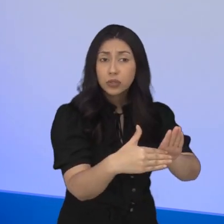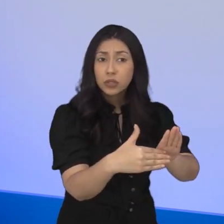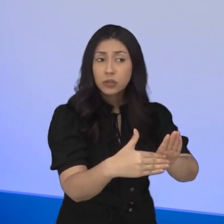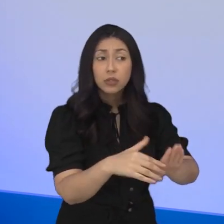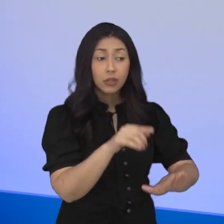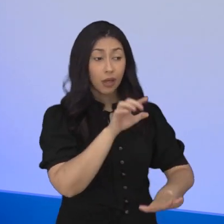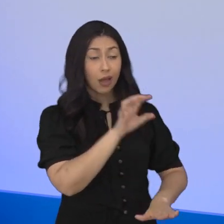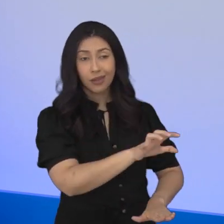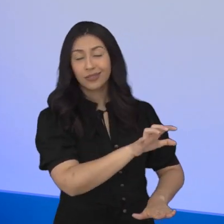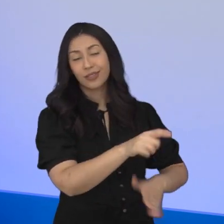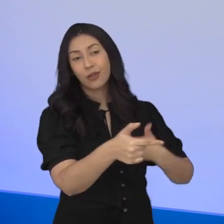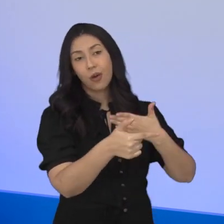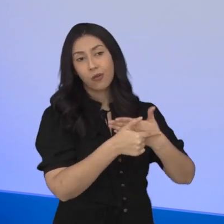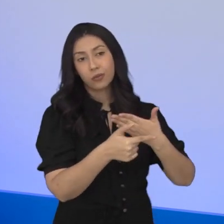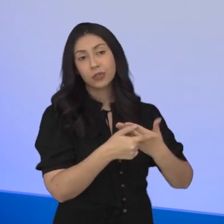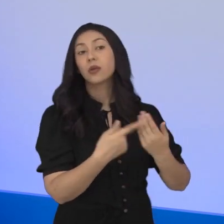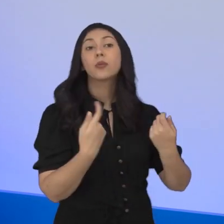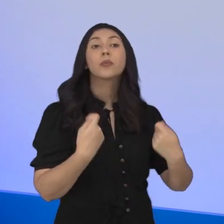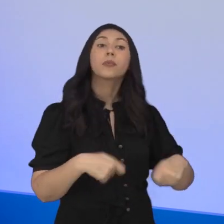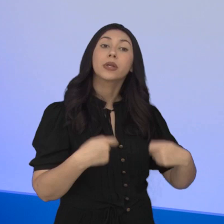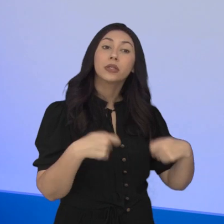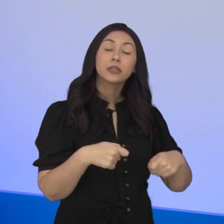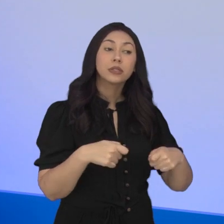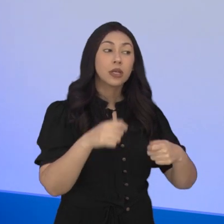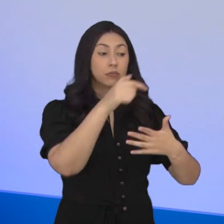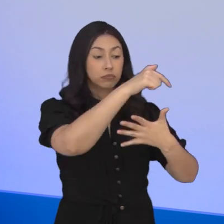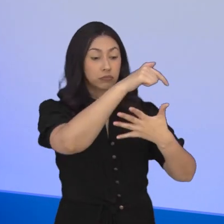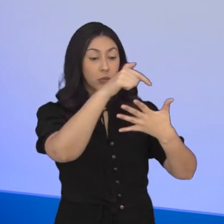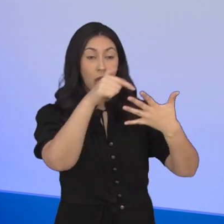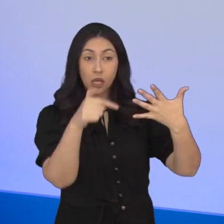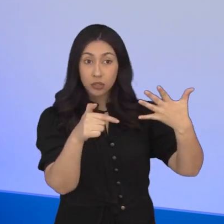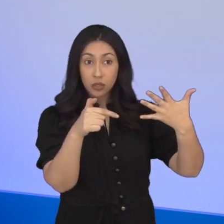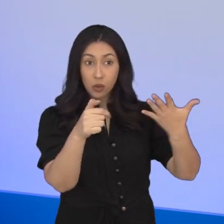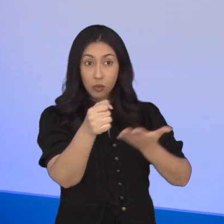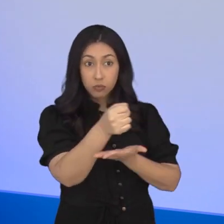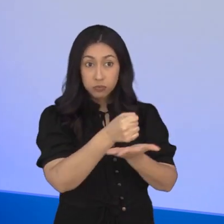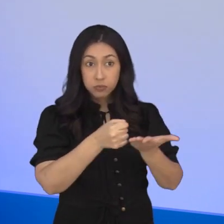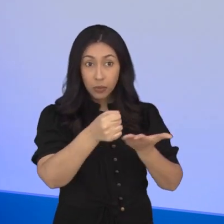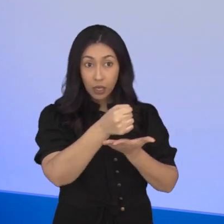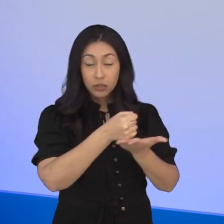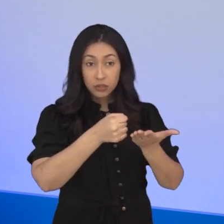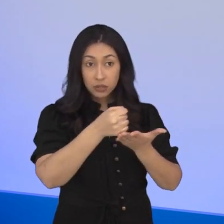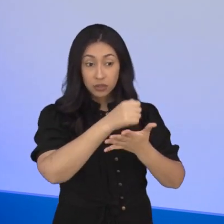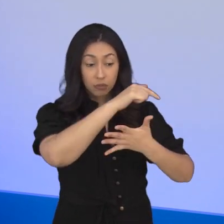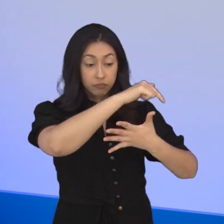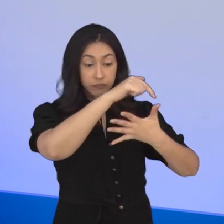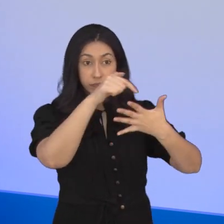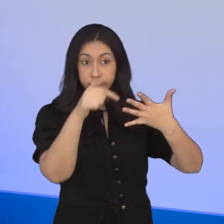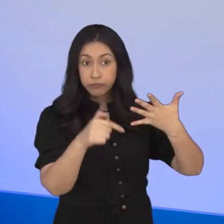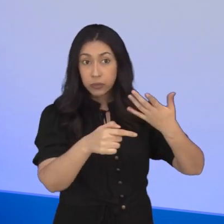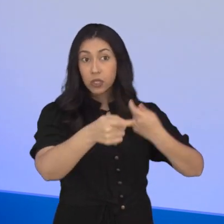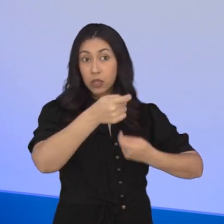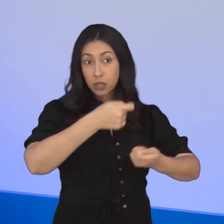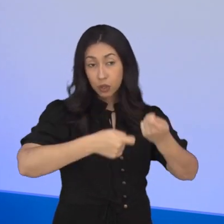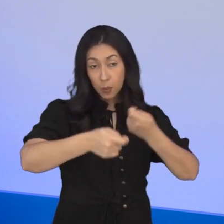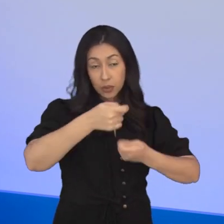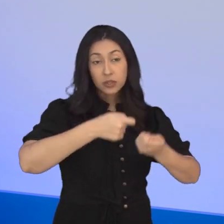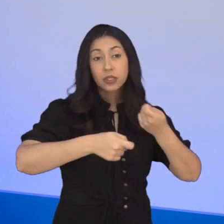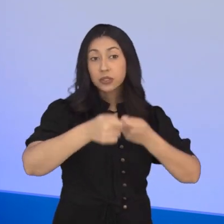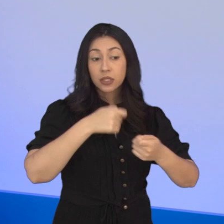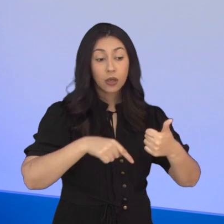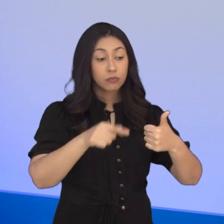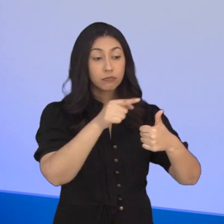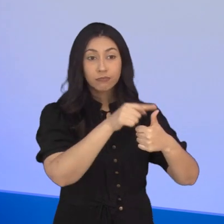ele tem essa função, ela tem que ser pautada em cinco princípios, que são os princípios que regem a administração